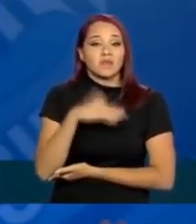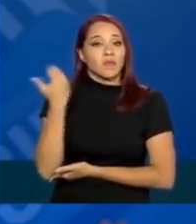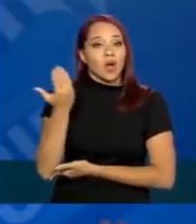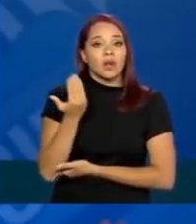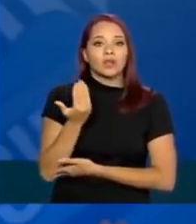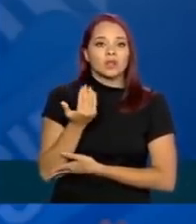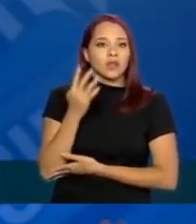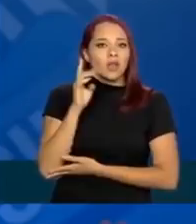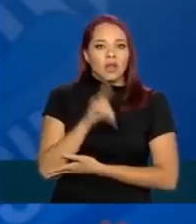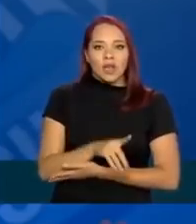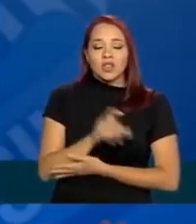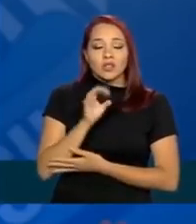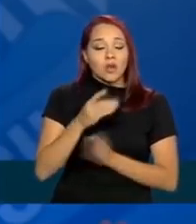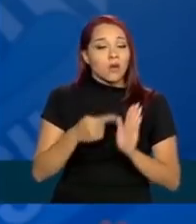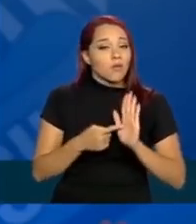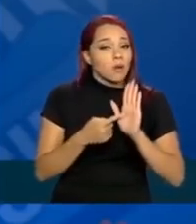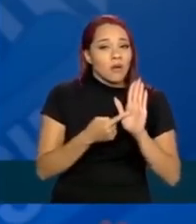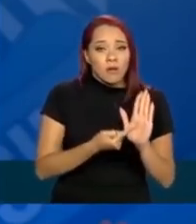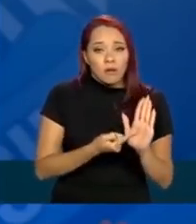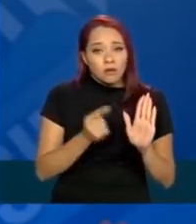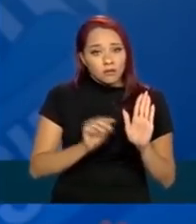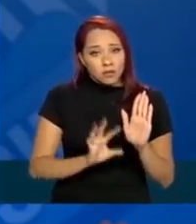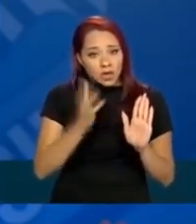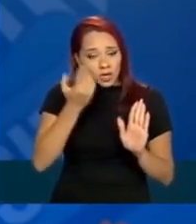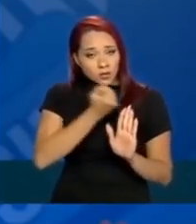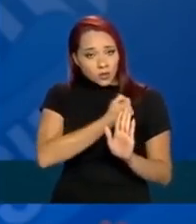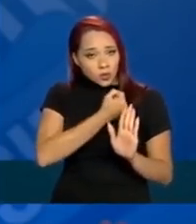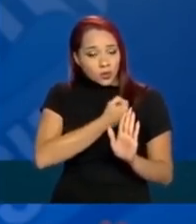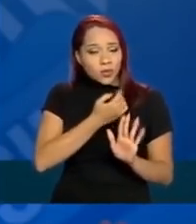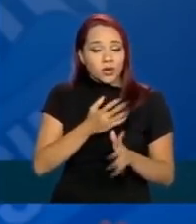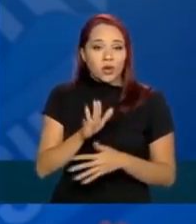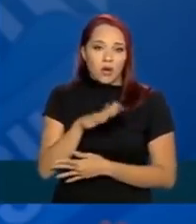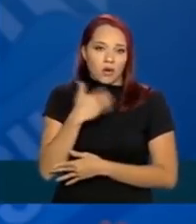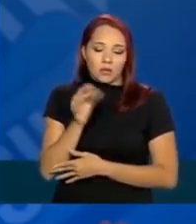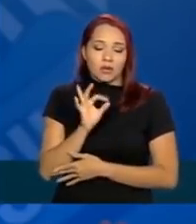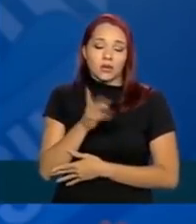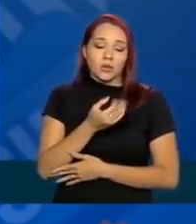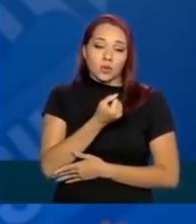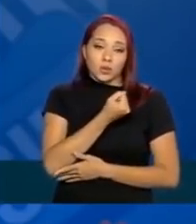óbitos, e isso é uma amostragem, no caso dos números, o óbitos, não?